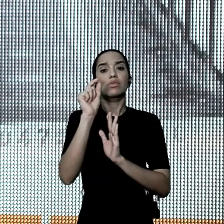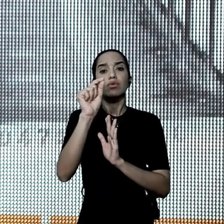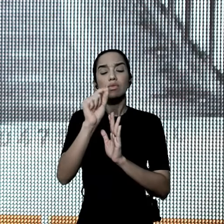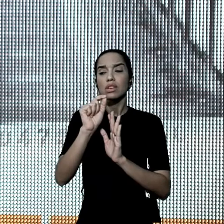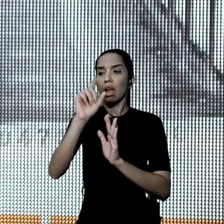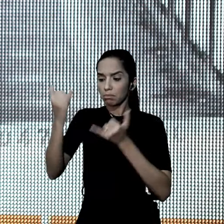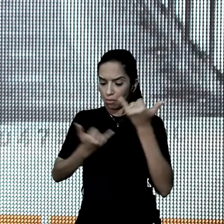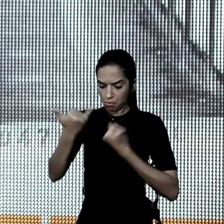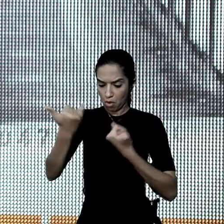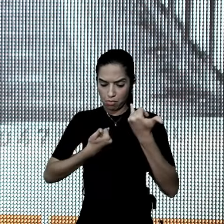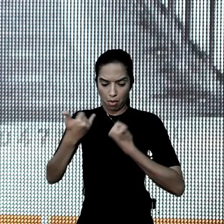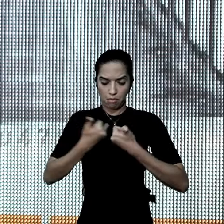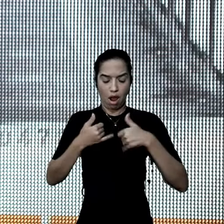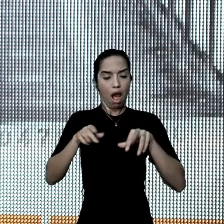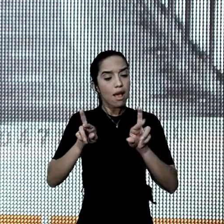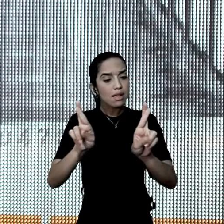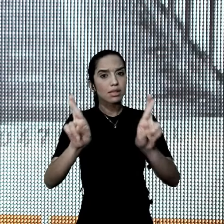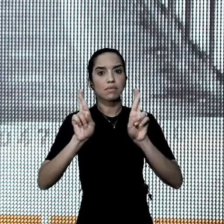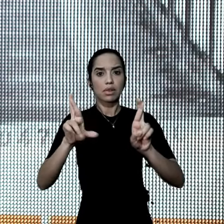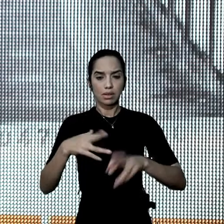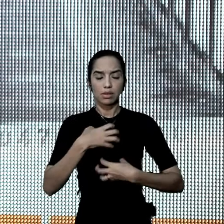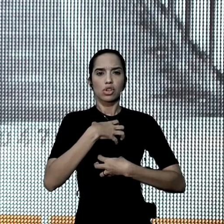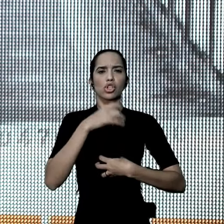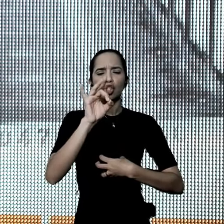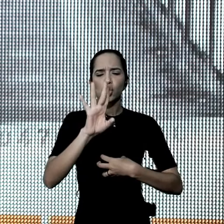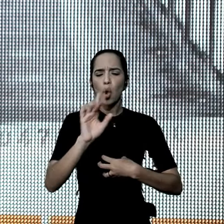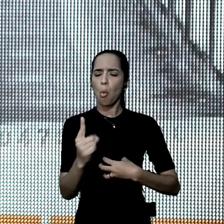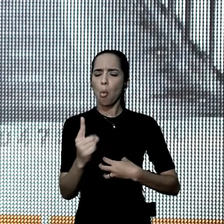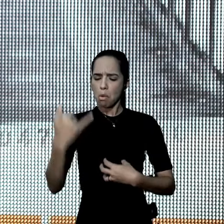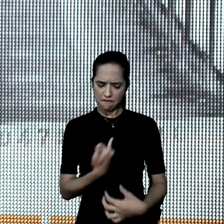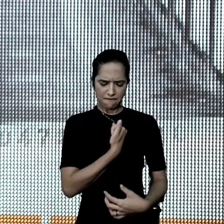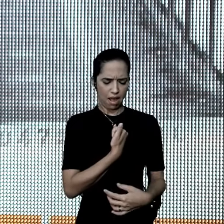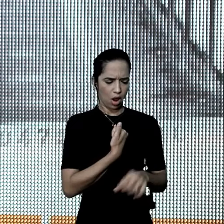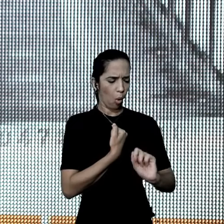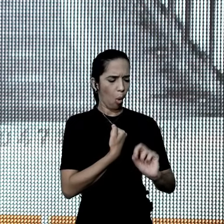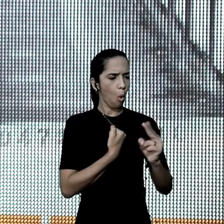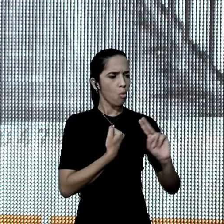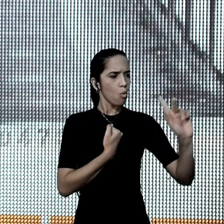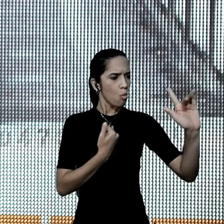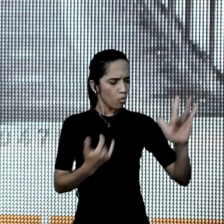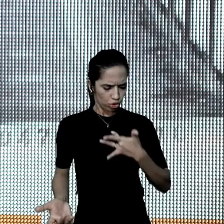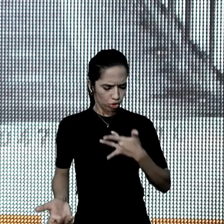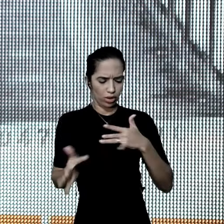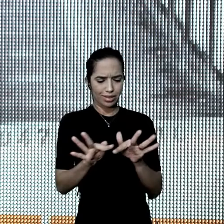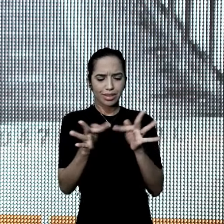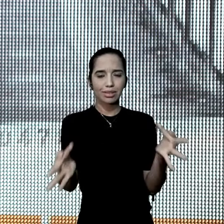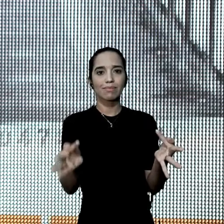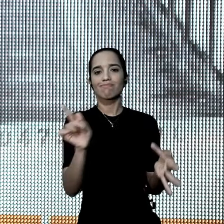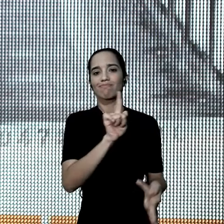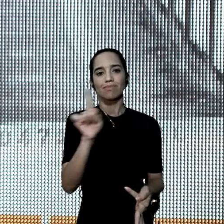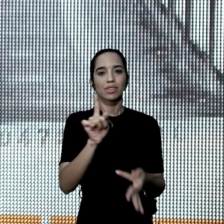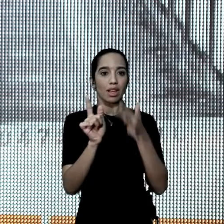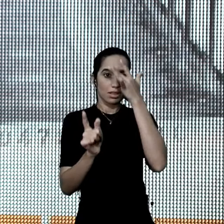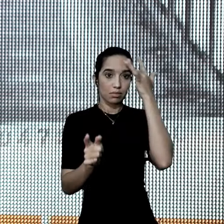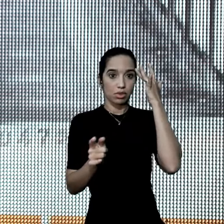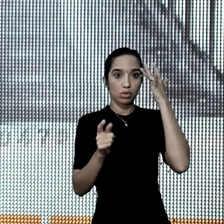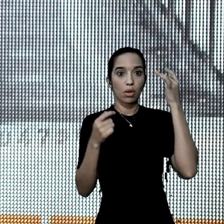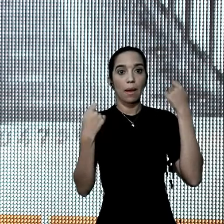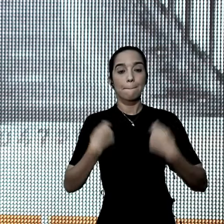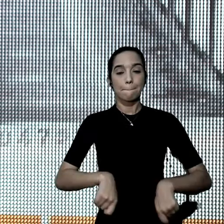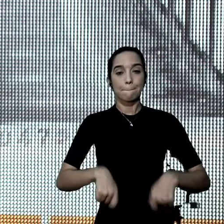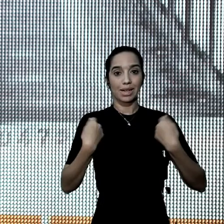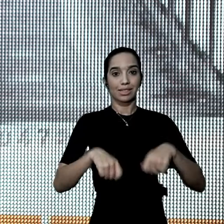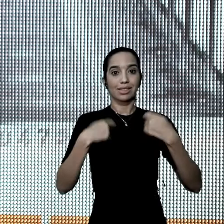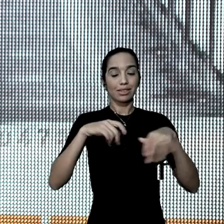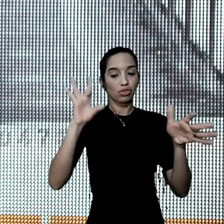mas mais do que carentes de uma palavra apenas ou de um toque. As pessoas estão percebendo que precisam de uma